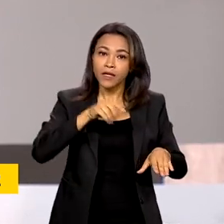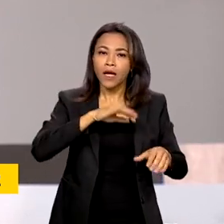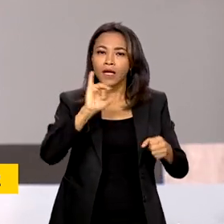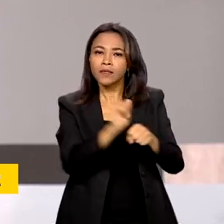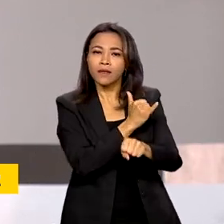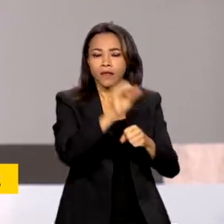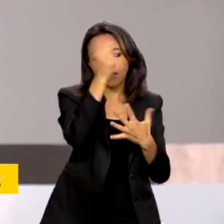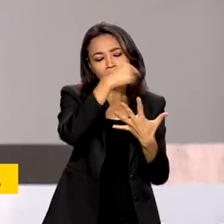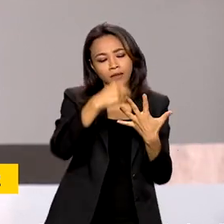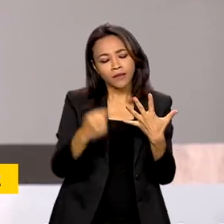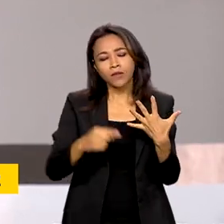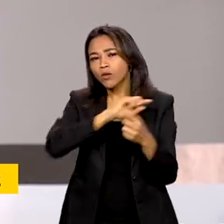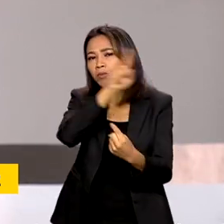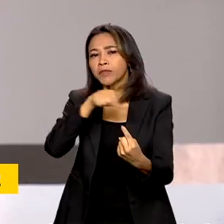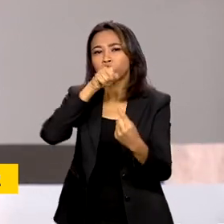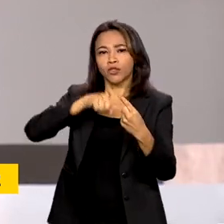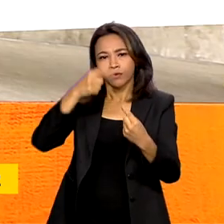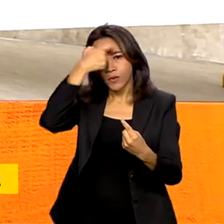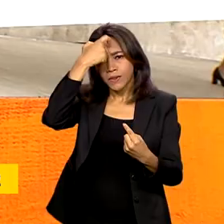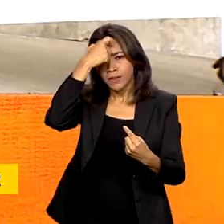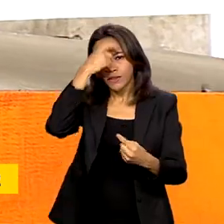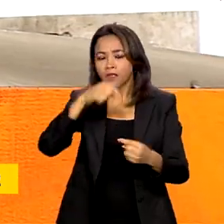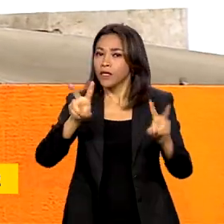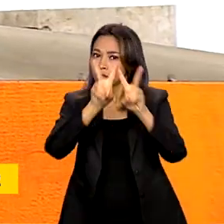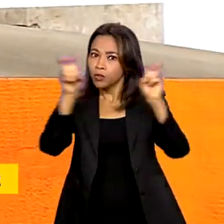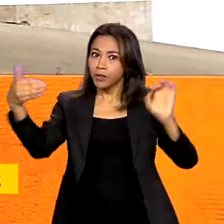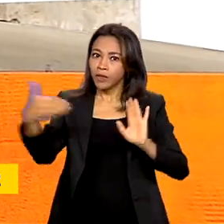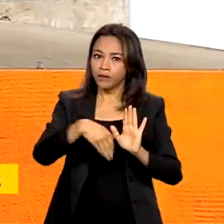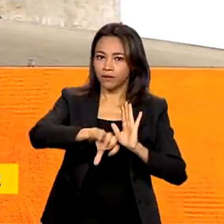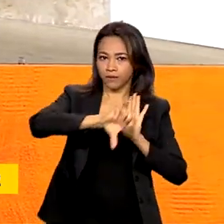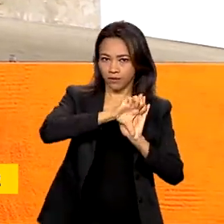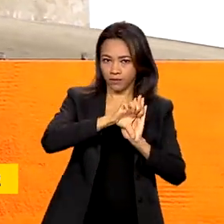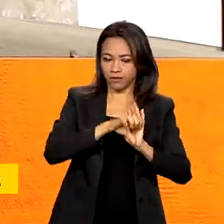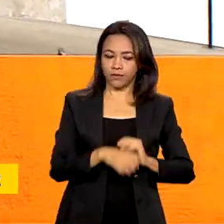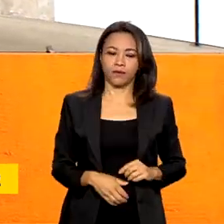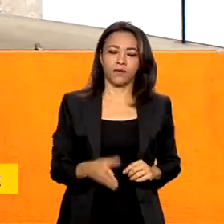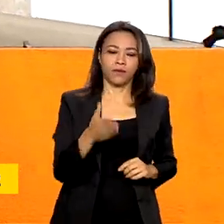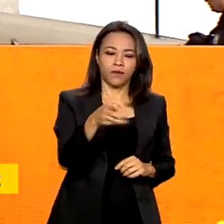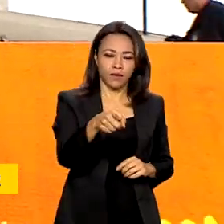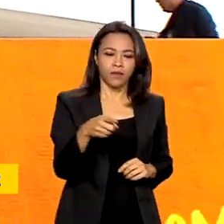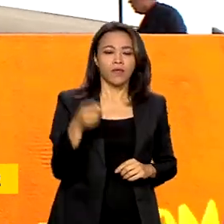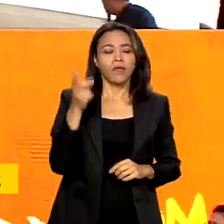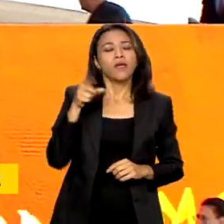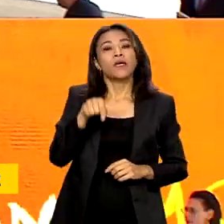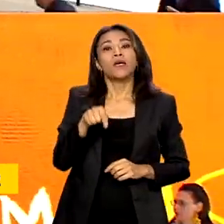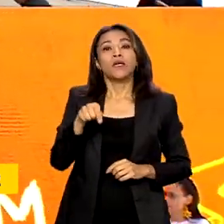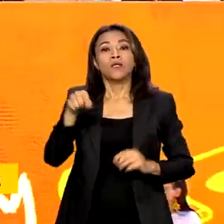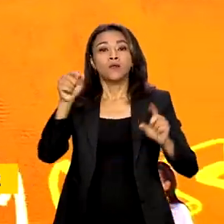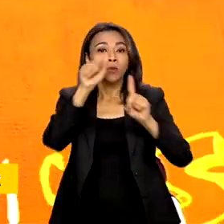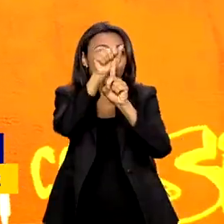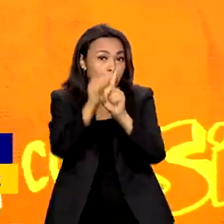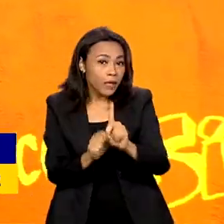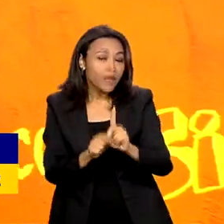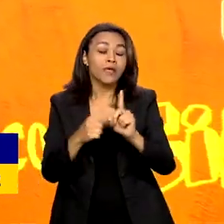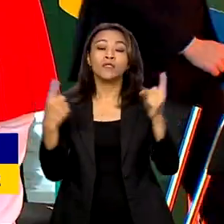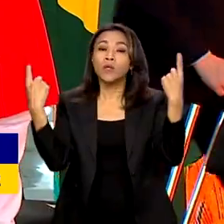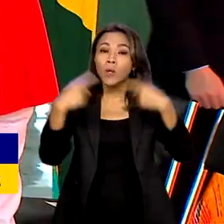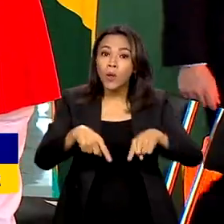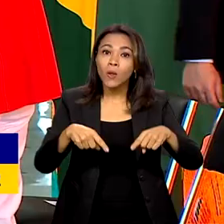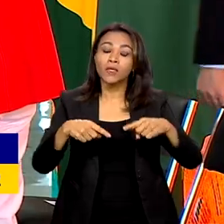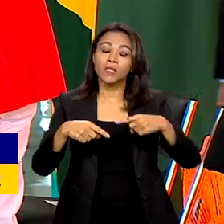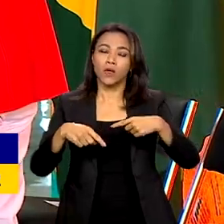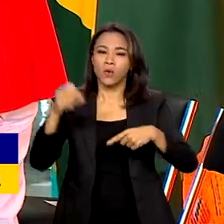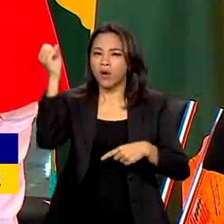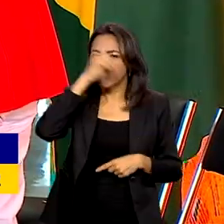e enfrentar este tipo de crime. No mês do combate ao abuso sexual de crianças e adolescentes,